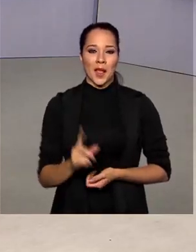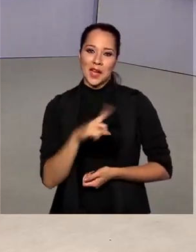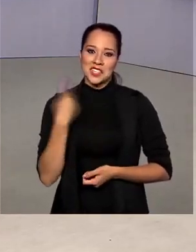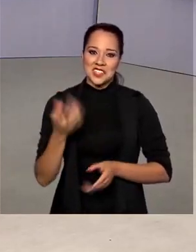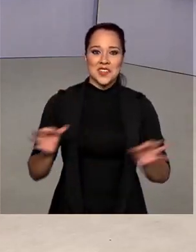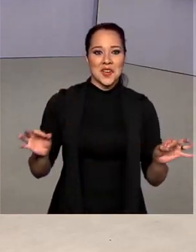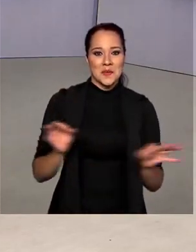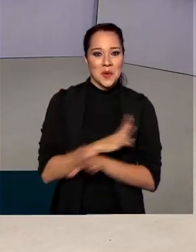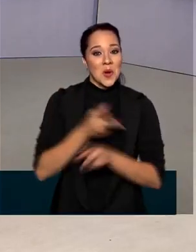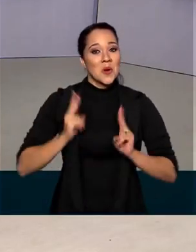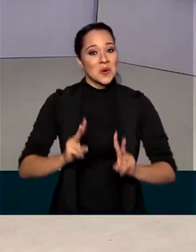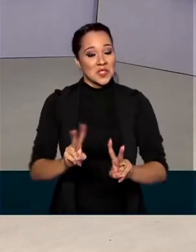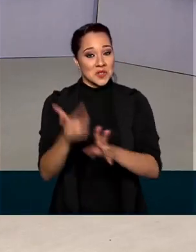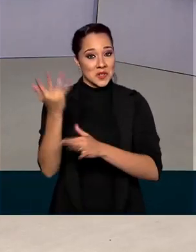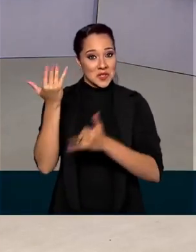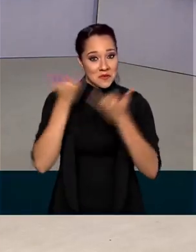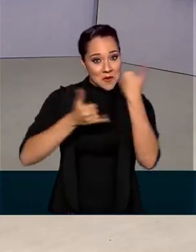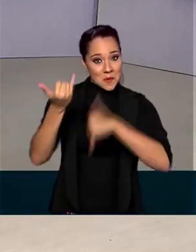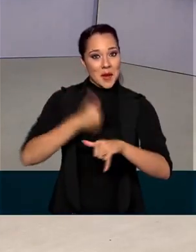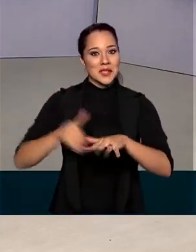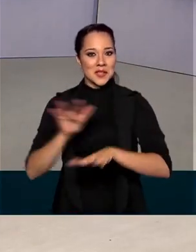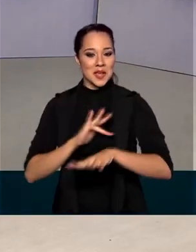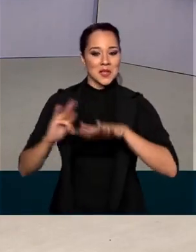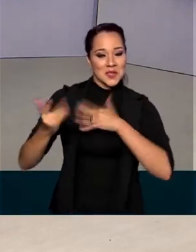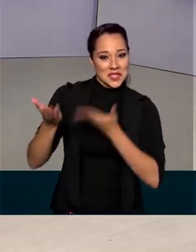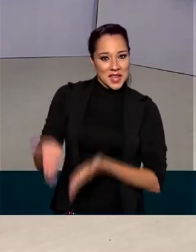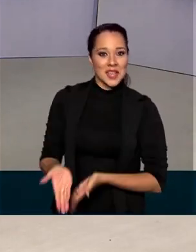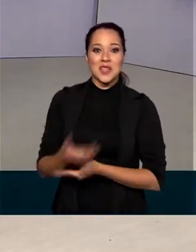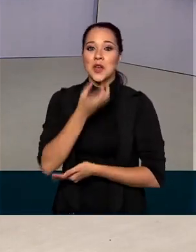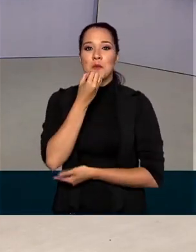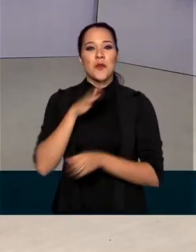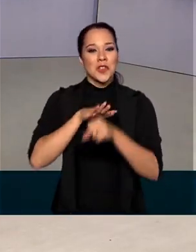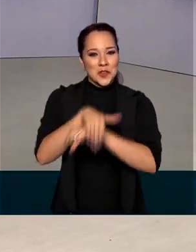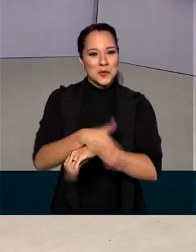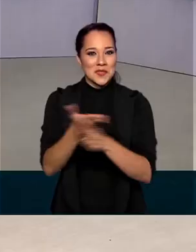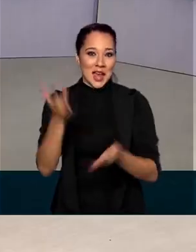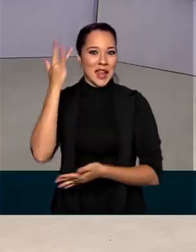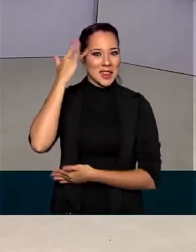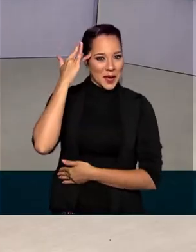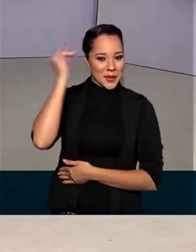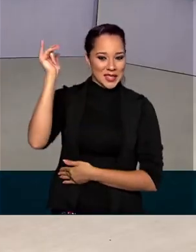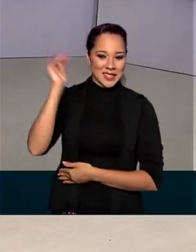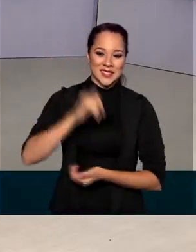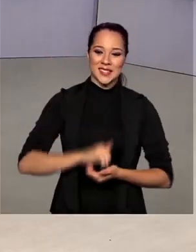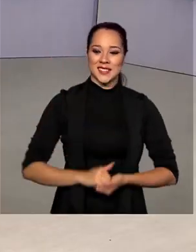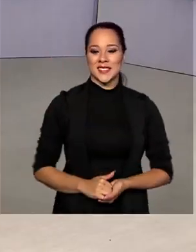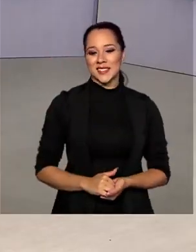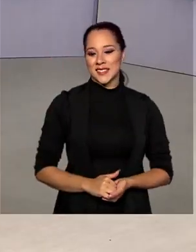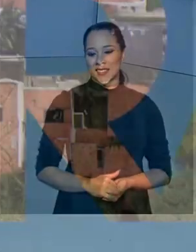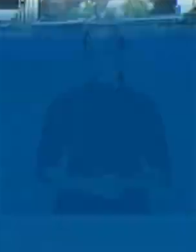gente fica por aqui, continue bem informado seguindo nossas redes sociais. Boa noite para você e até amanhã!